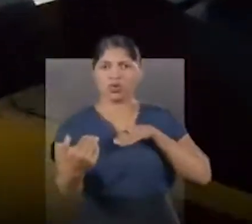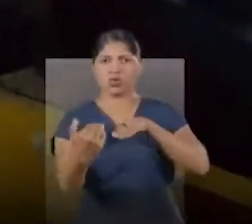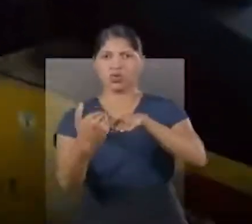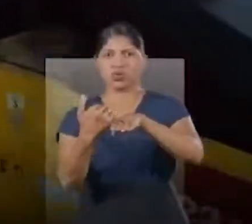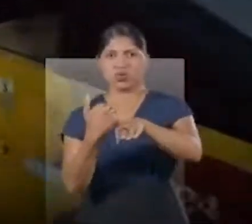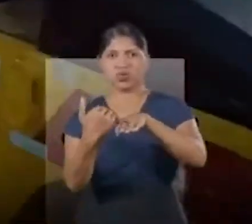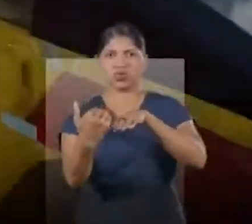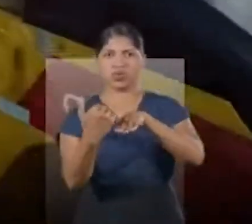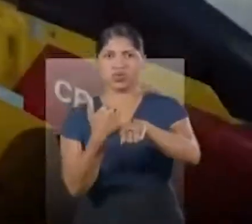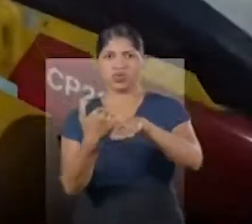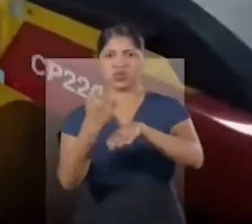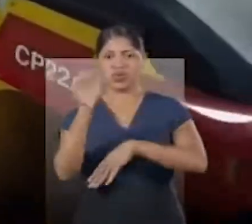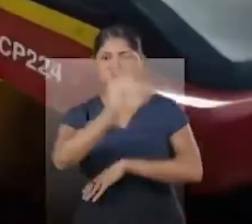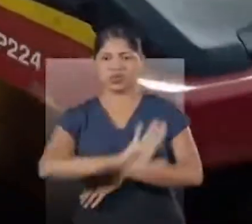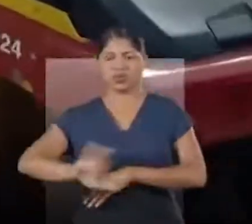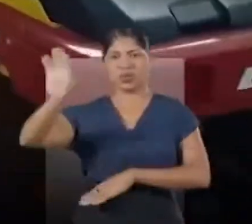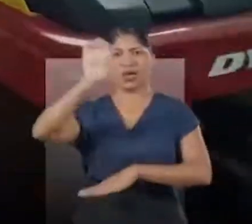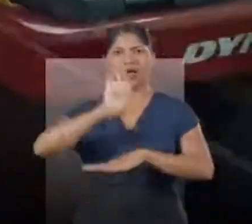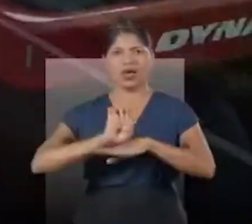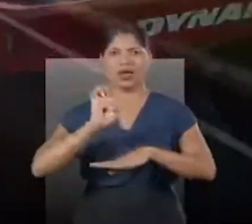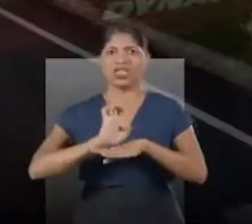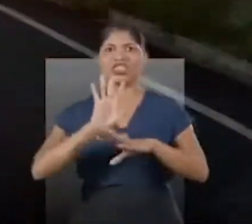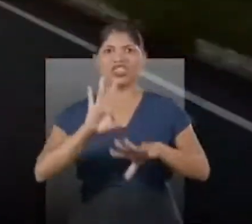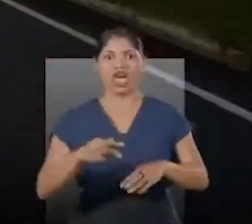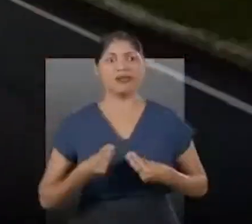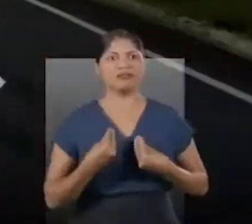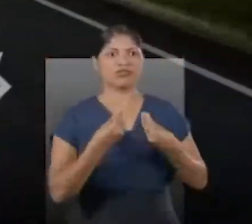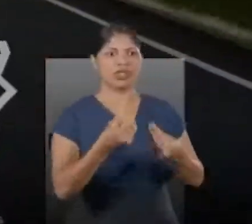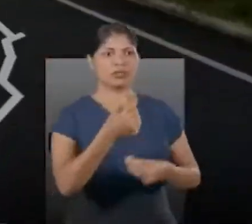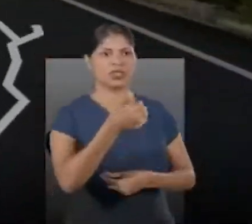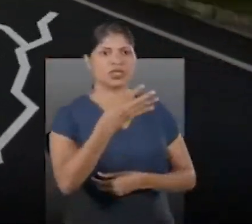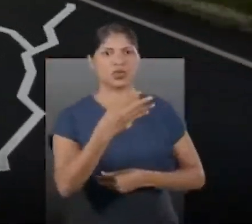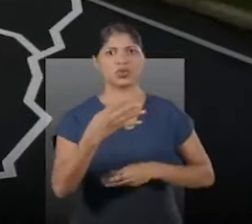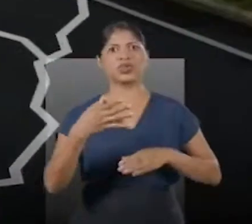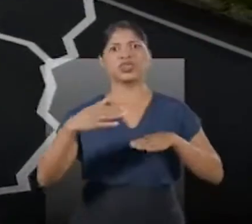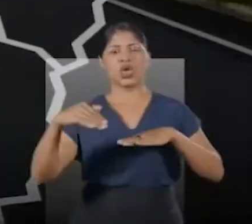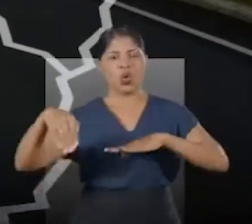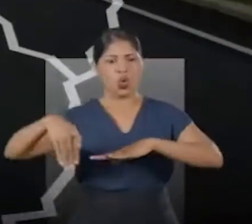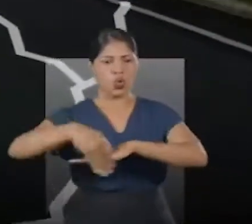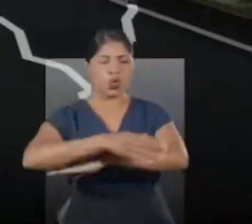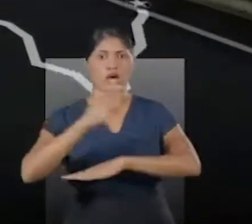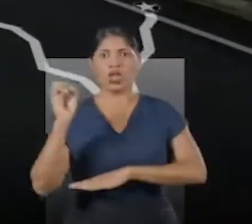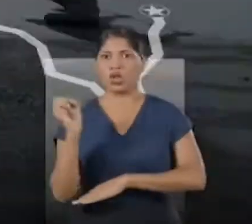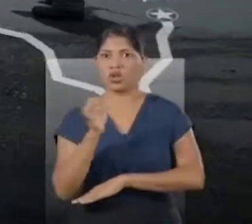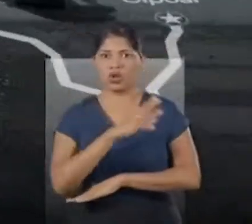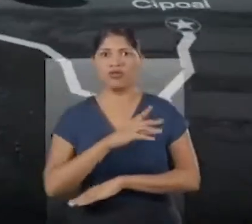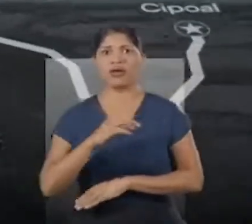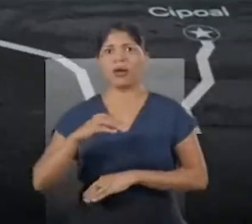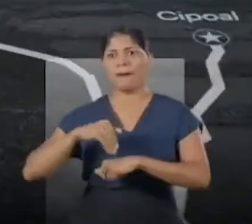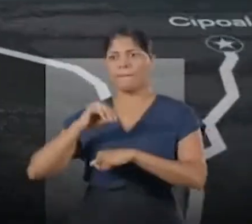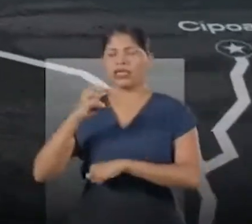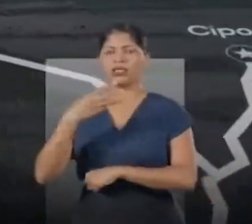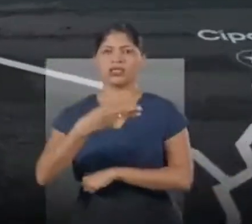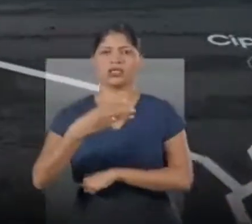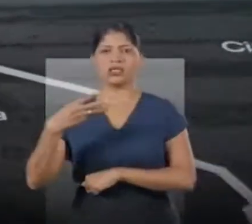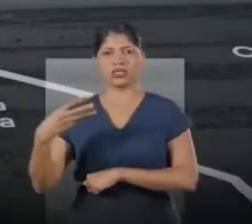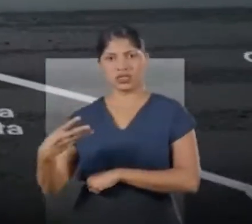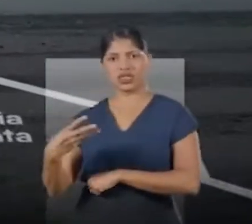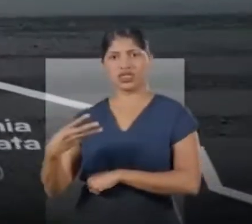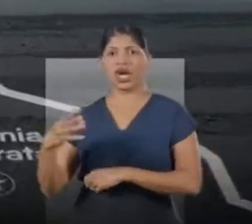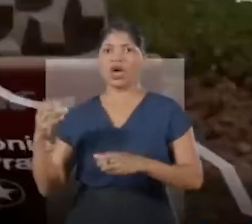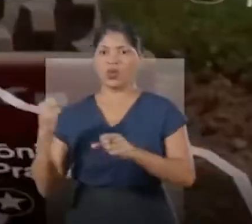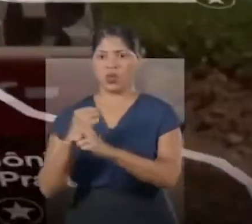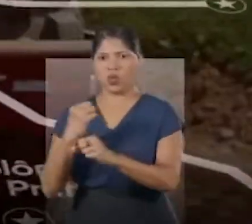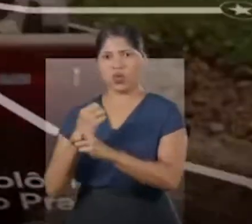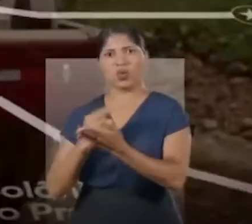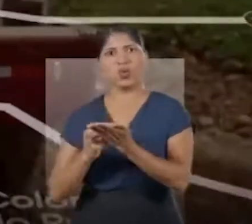todas as regiões do Estado. Já entregamos 14 estradas totalmente novas e mais 33